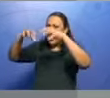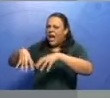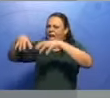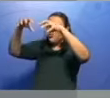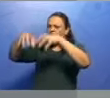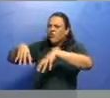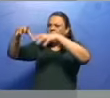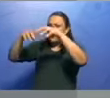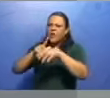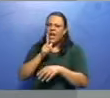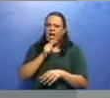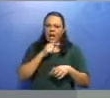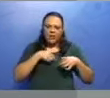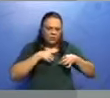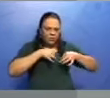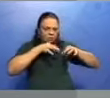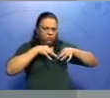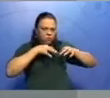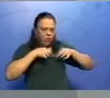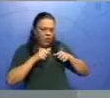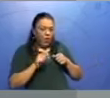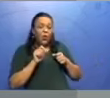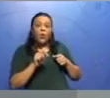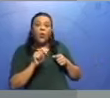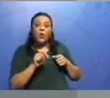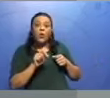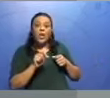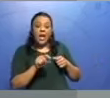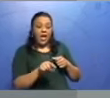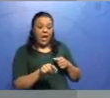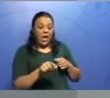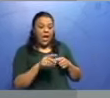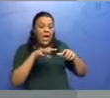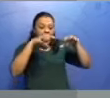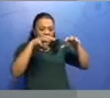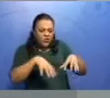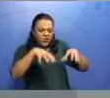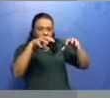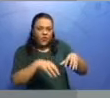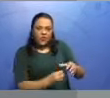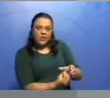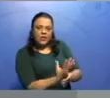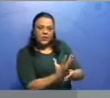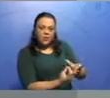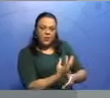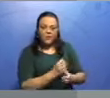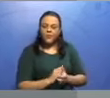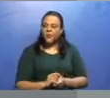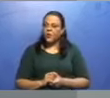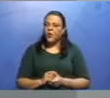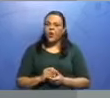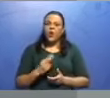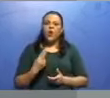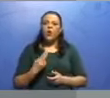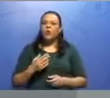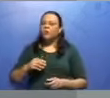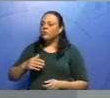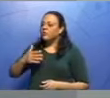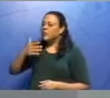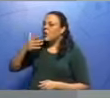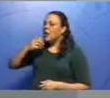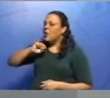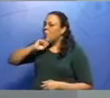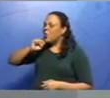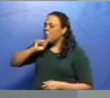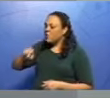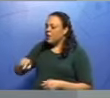molha alguma coisa ou alguém. Então, molha as plantas, certo? Os pais protegeram. Mas protegeram quem?